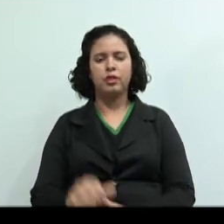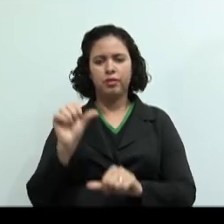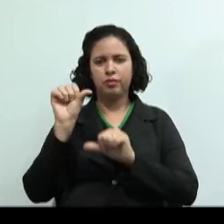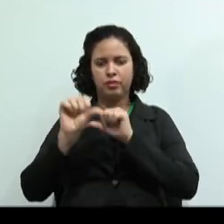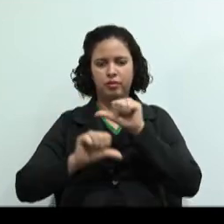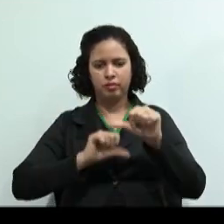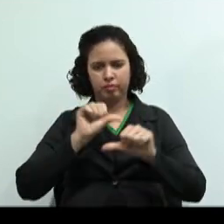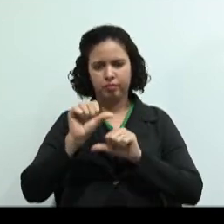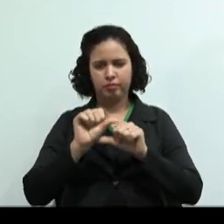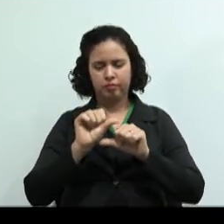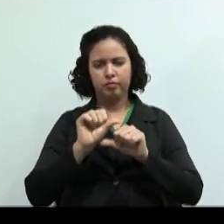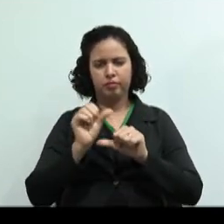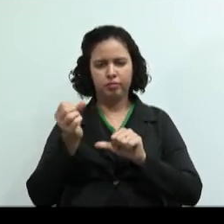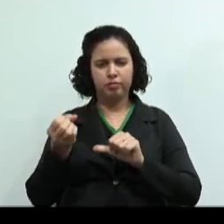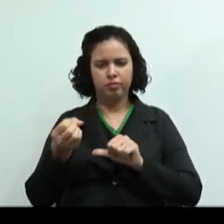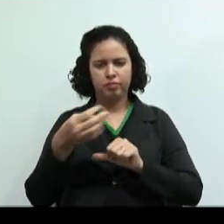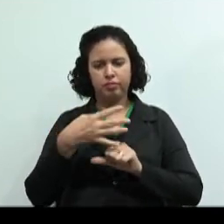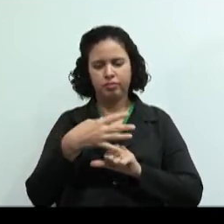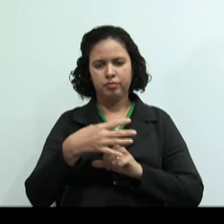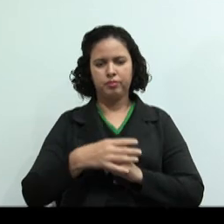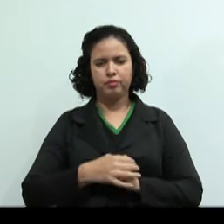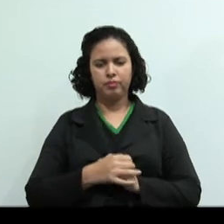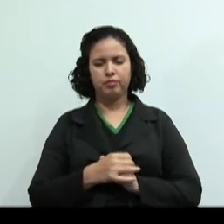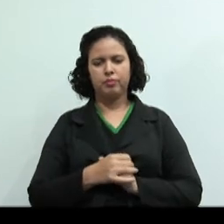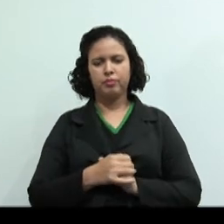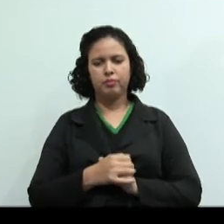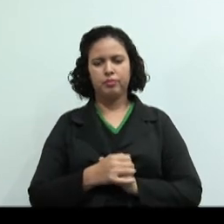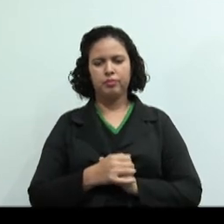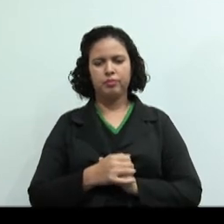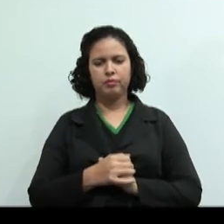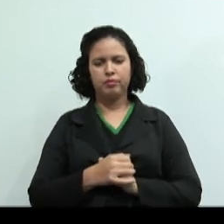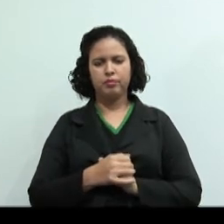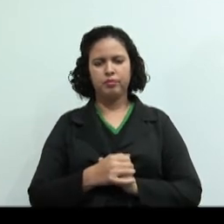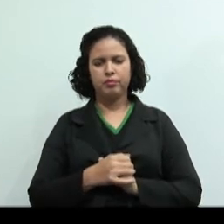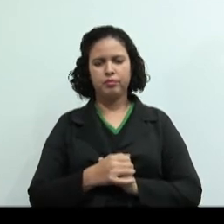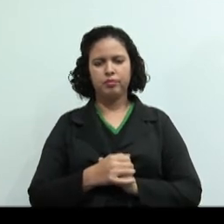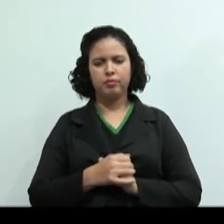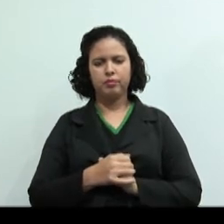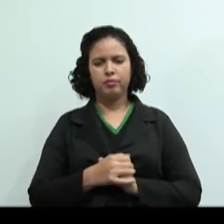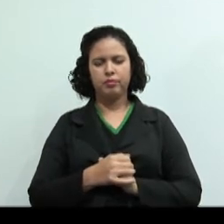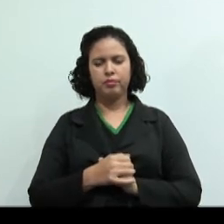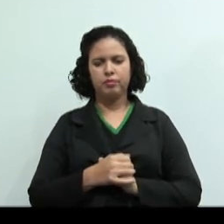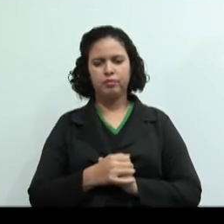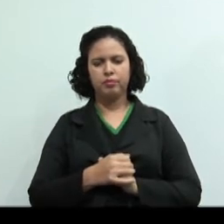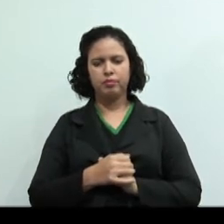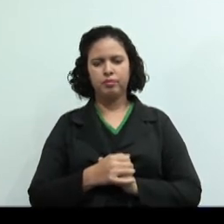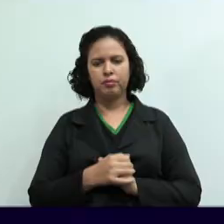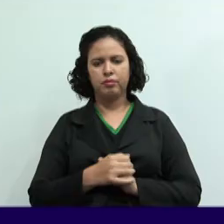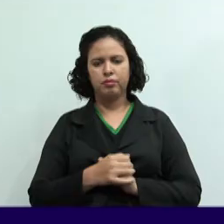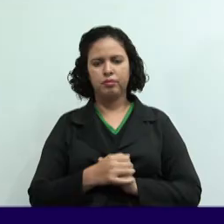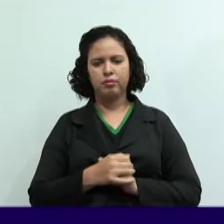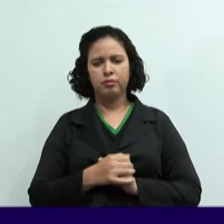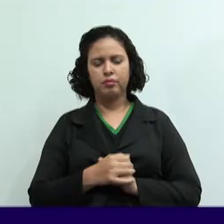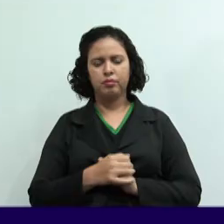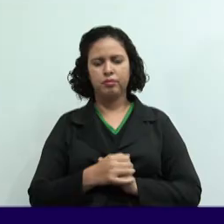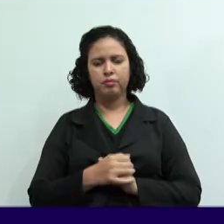$ mil. aí, ixi, não consigo escrever aqui R$ 93 mil. Não adianta nem tentar.